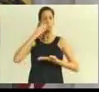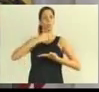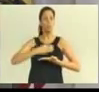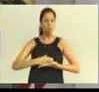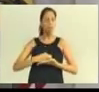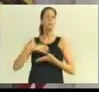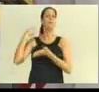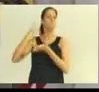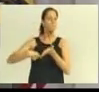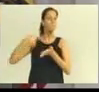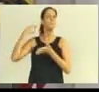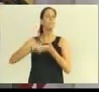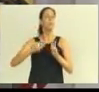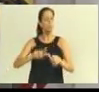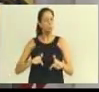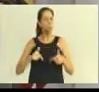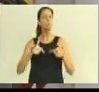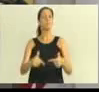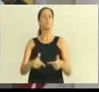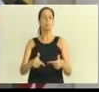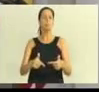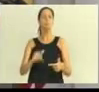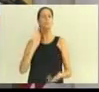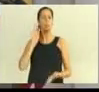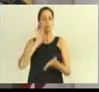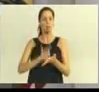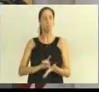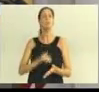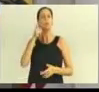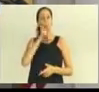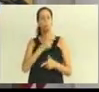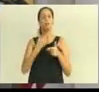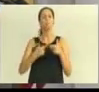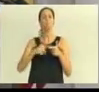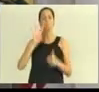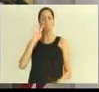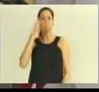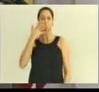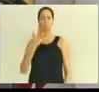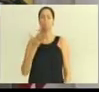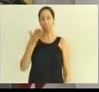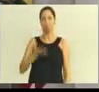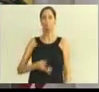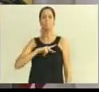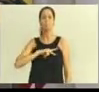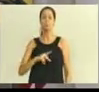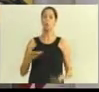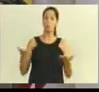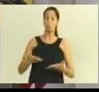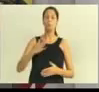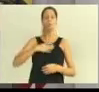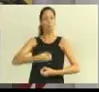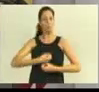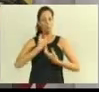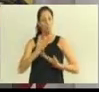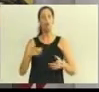firmes, diretas e objetivas na solução dos problemas. Senhor presidente, era esse o meu desabafo, o meu relato.